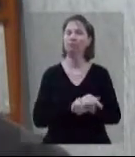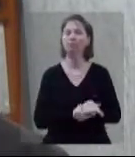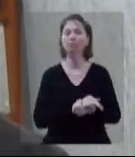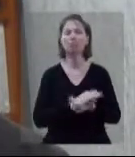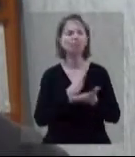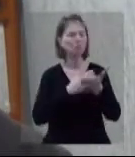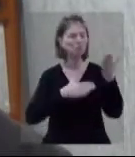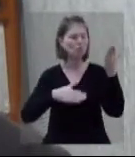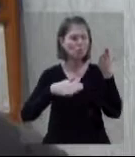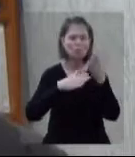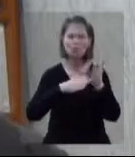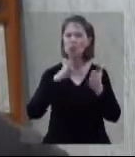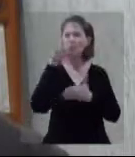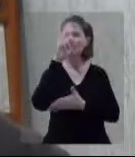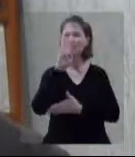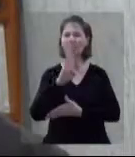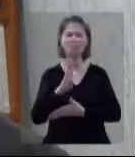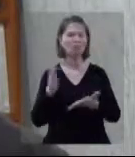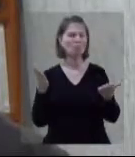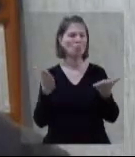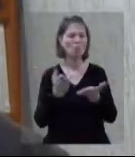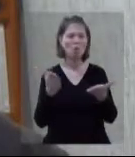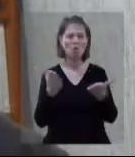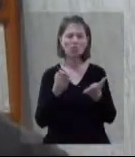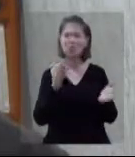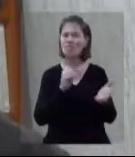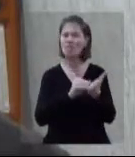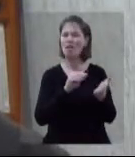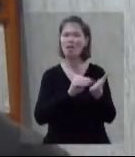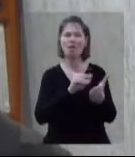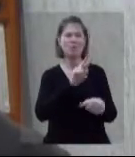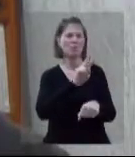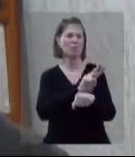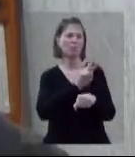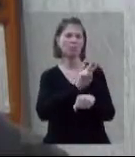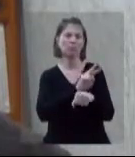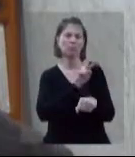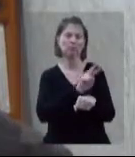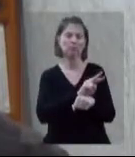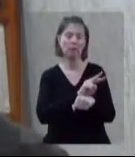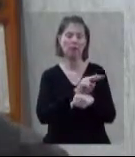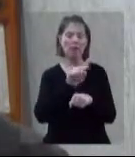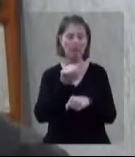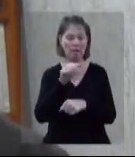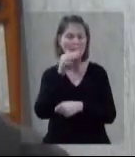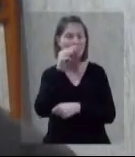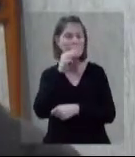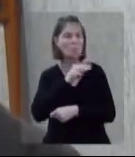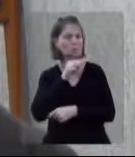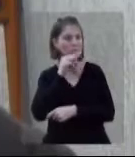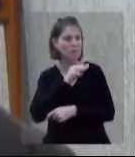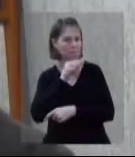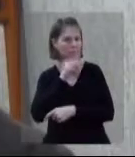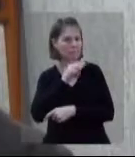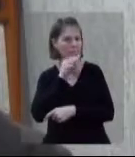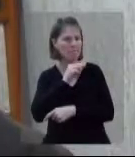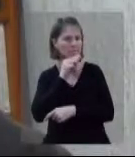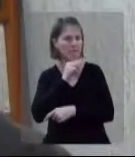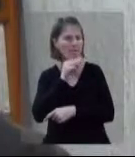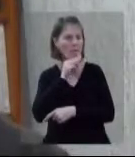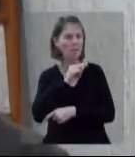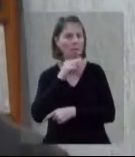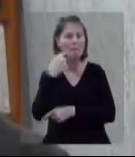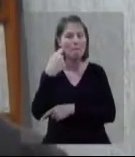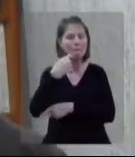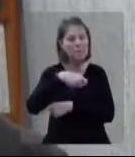Tudo hoje no Brasil está em perigo por falta de preservação. No caso do museu criado por D. João VI,